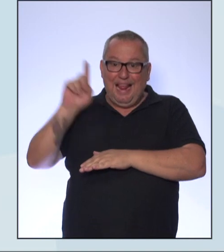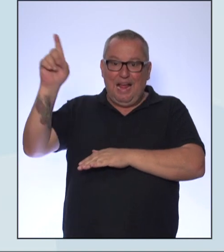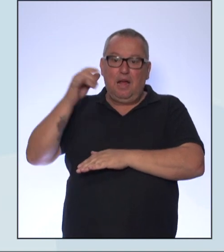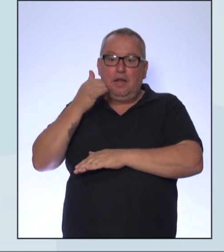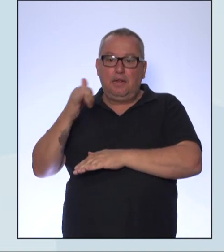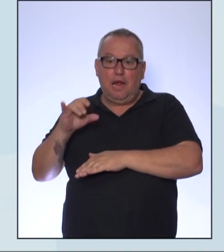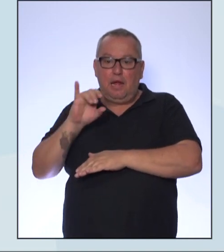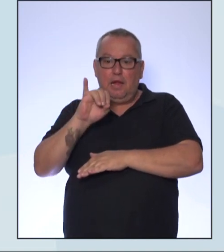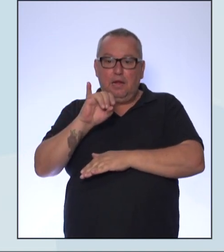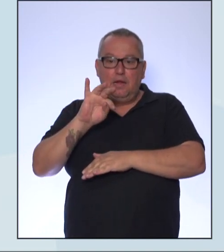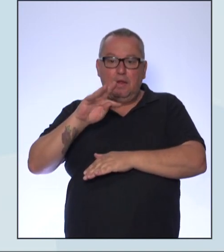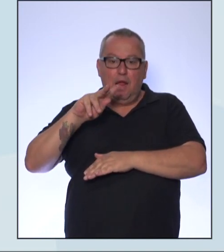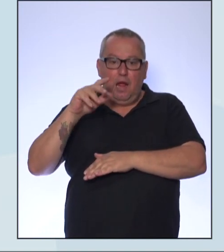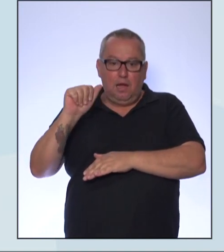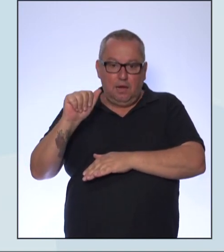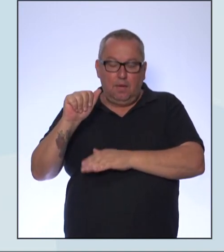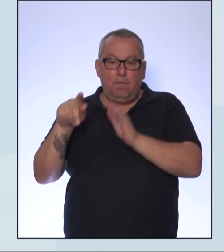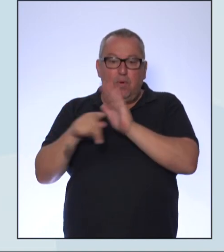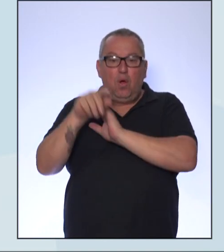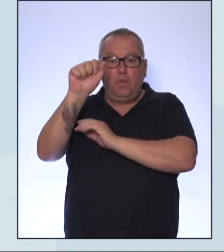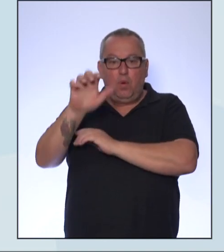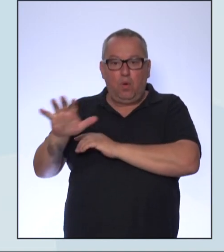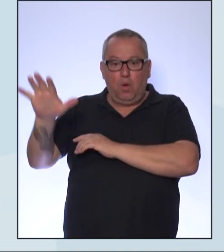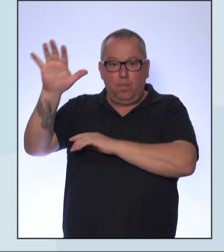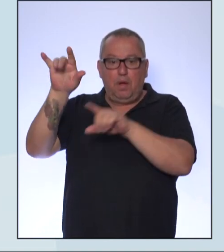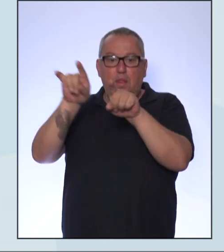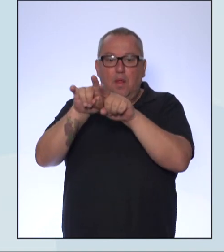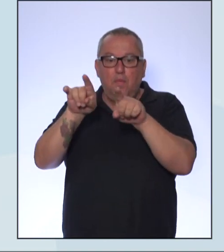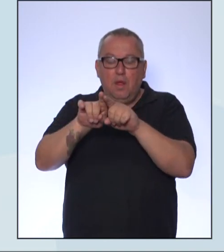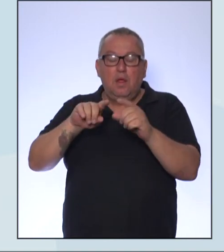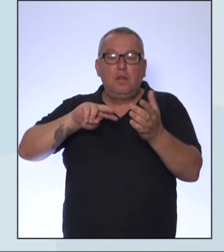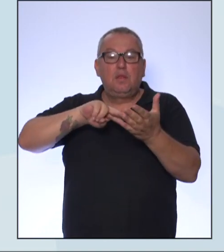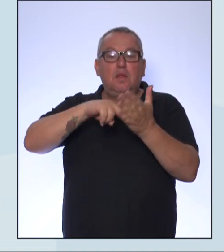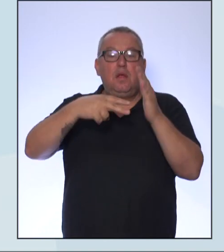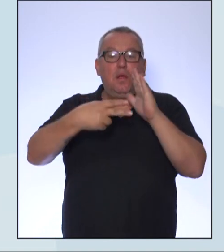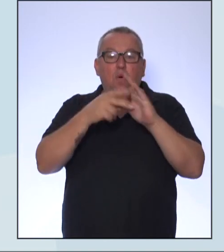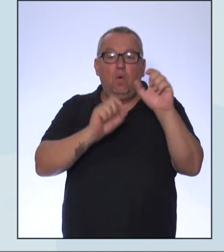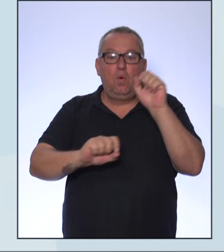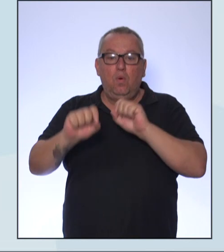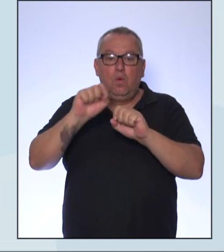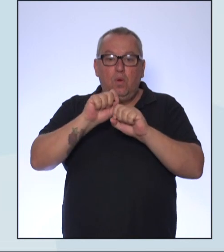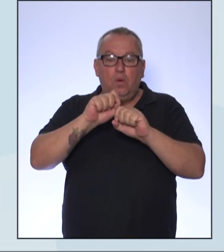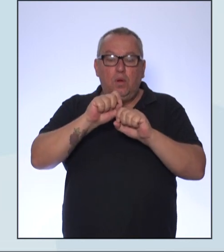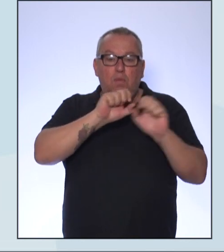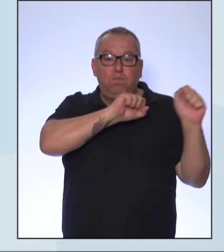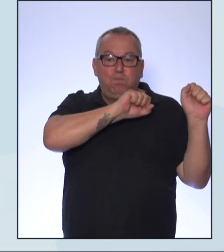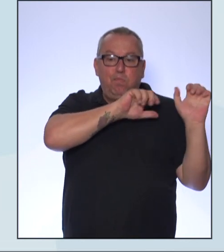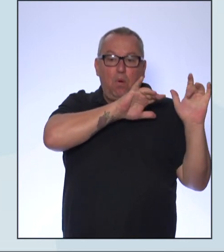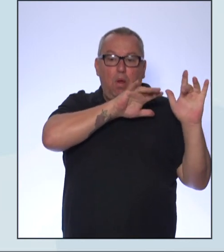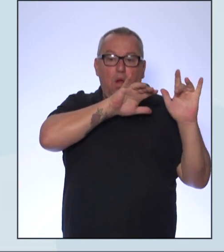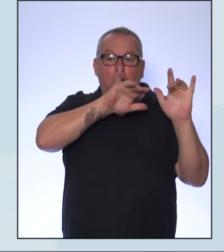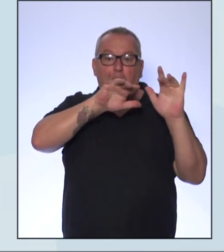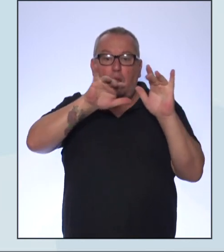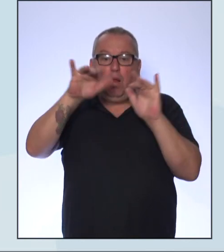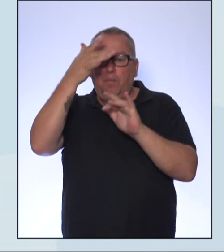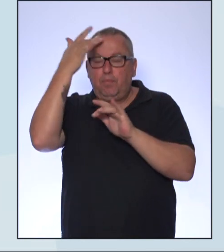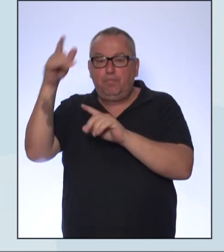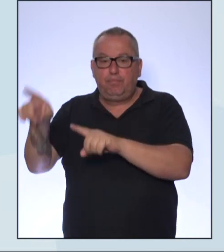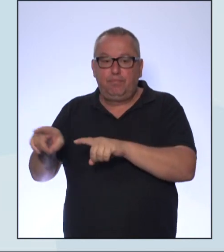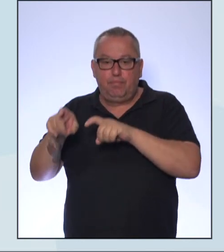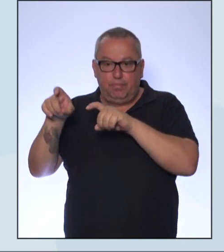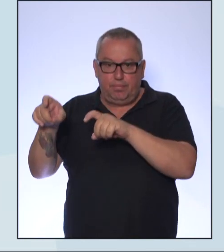Itália, no continente europeu. E ela simboliza o êxodo de trabalhadores rurais